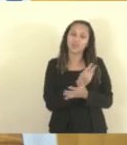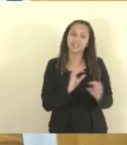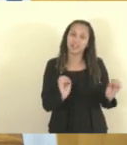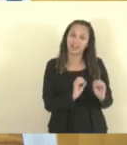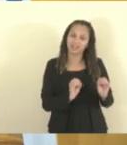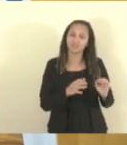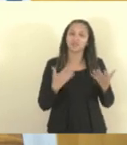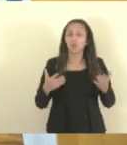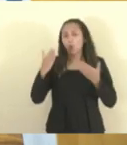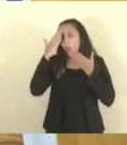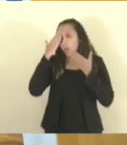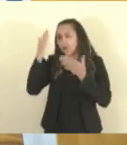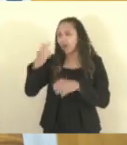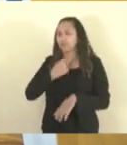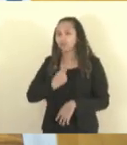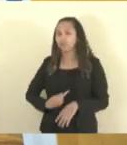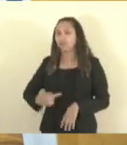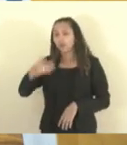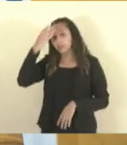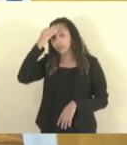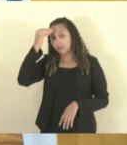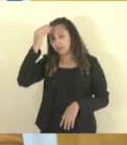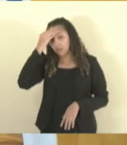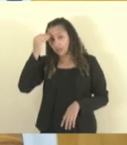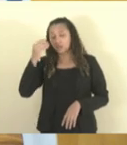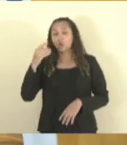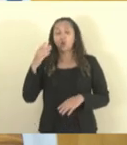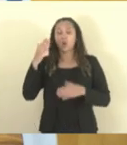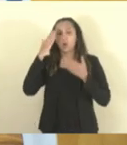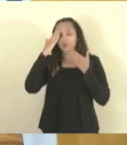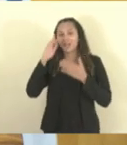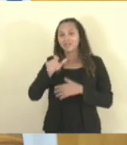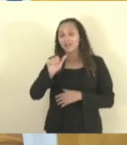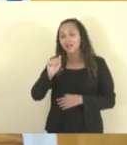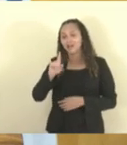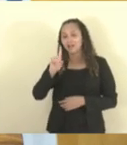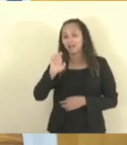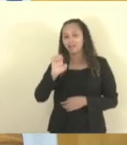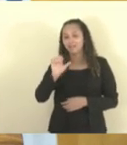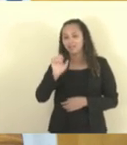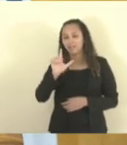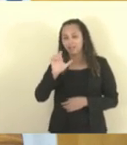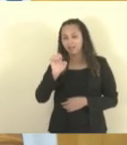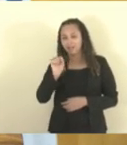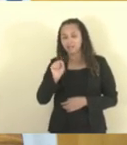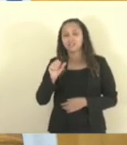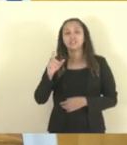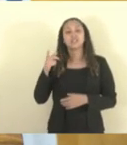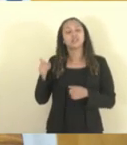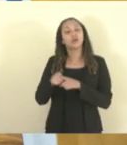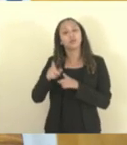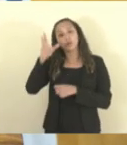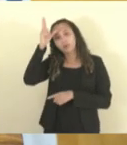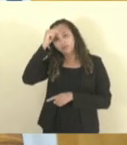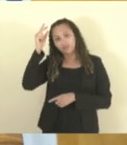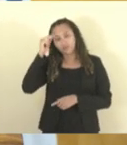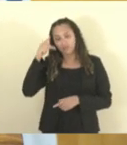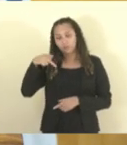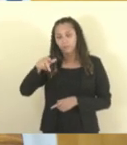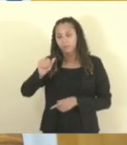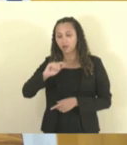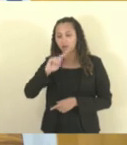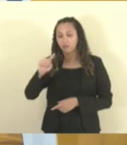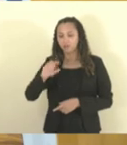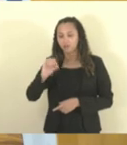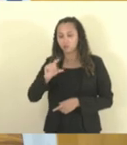governador Renato Cadagrande, a Adérez, ao prefeito Lourenço Pasolini, que sempre apoiou esse evento do